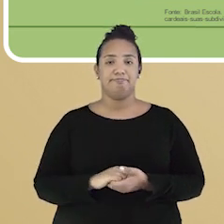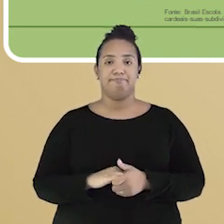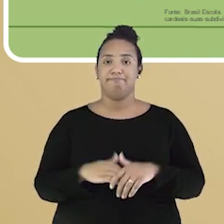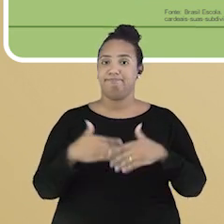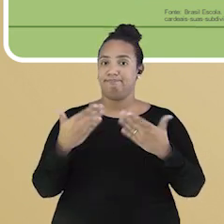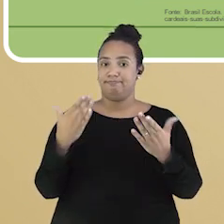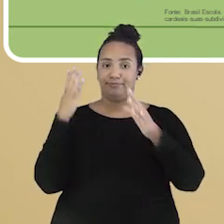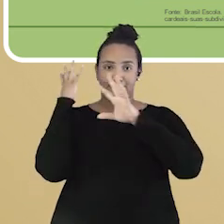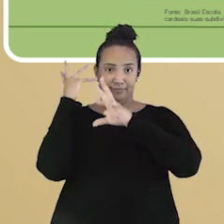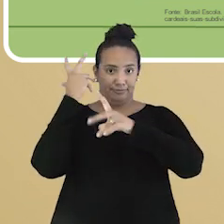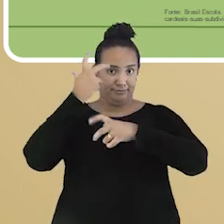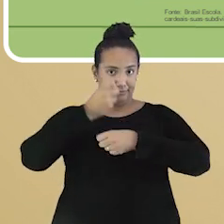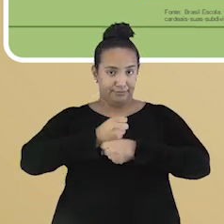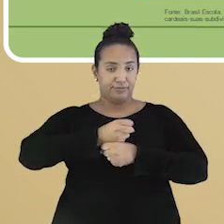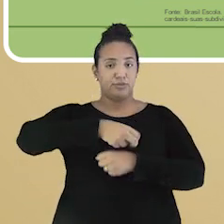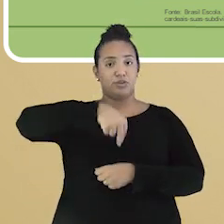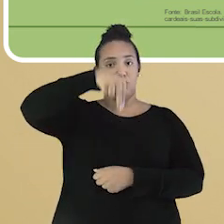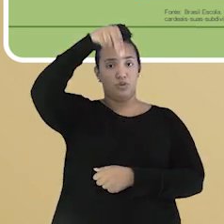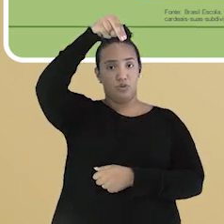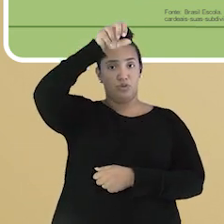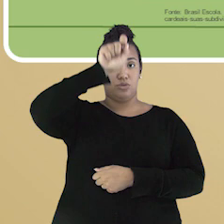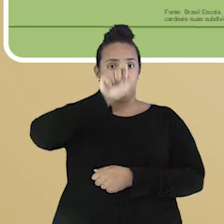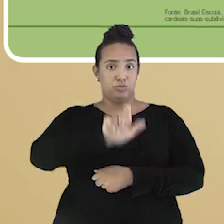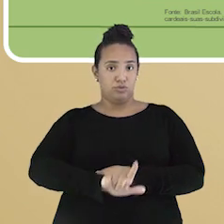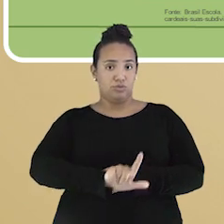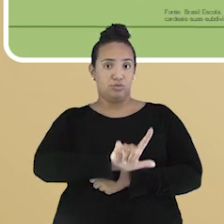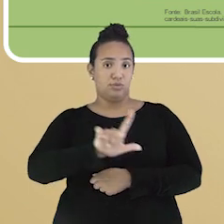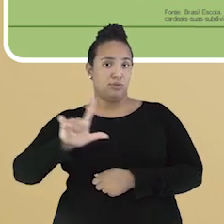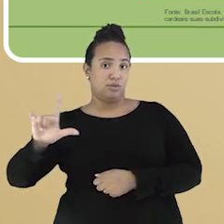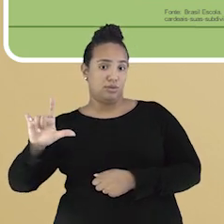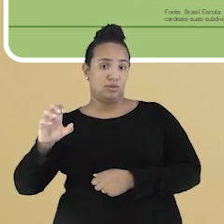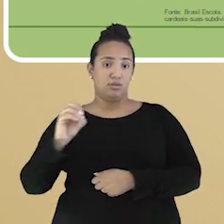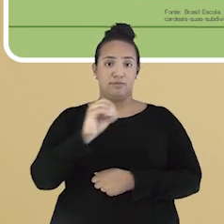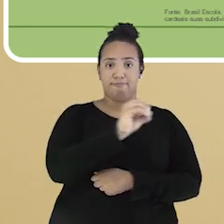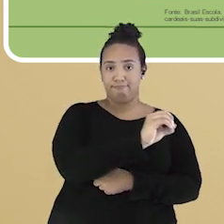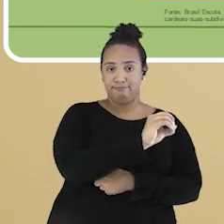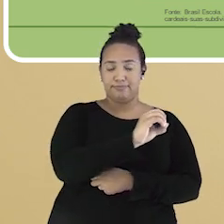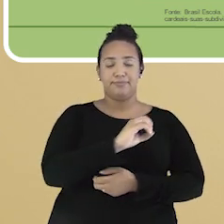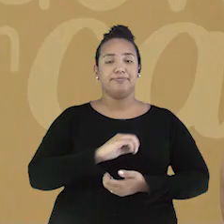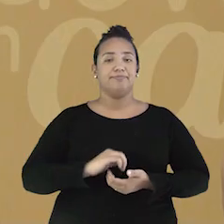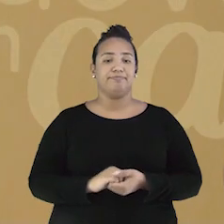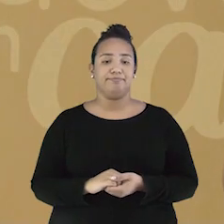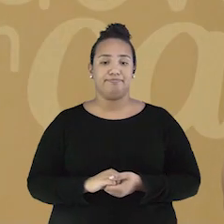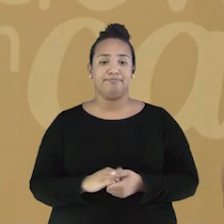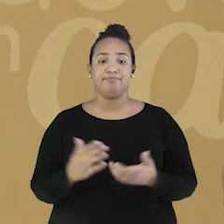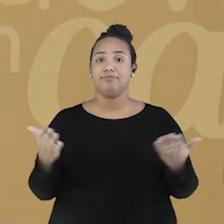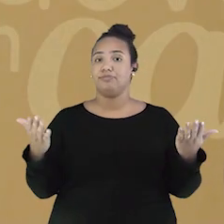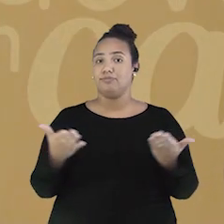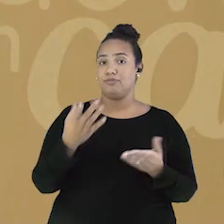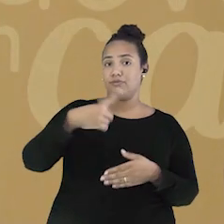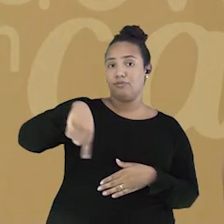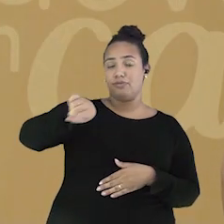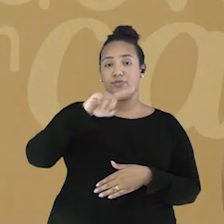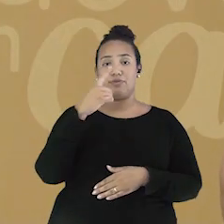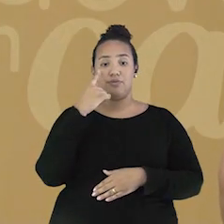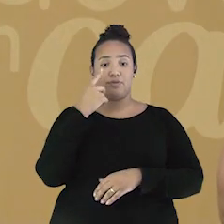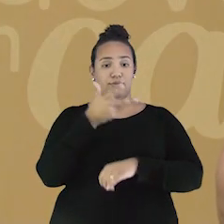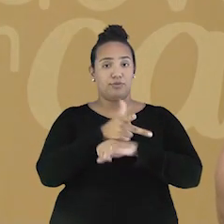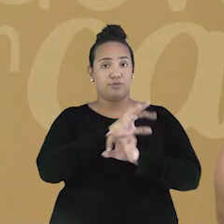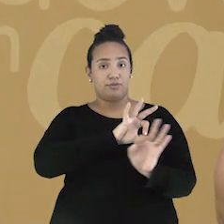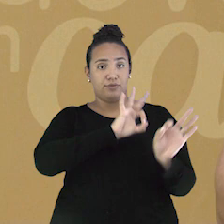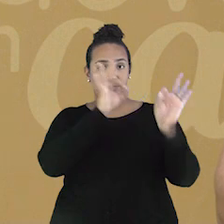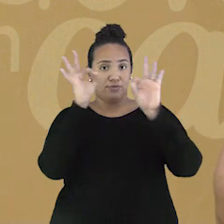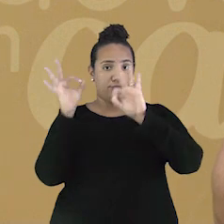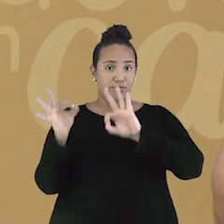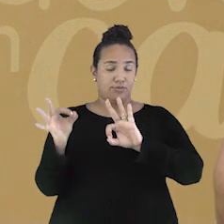Então, relembrando, temos os pontos norte, sul, leste e oeste. Vamos assistir agora ao vídeo